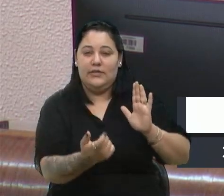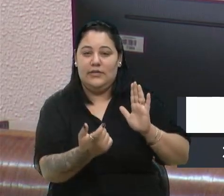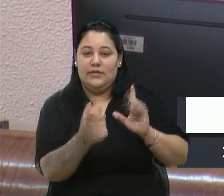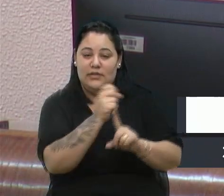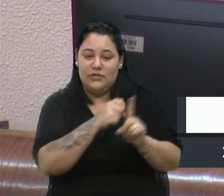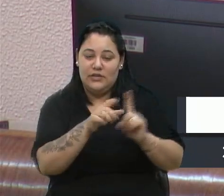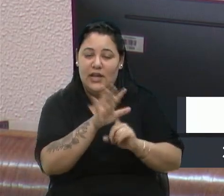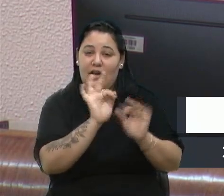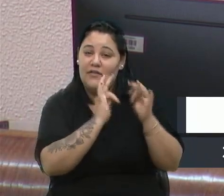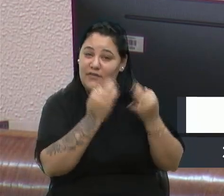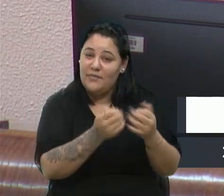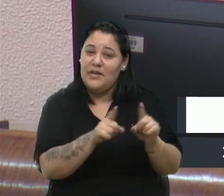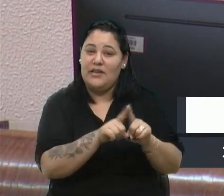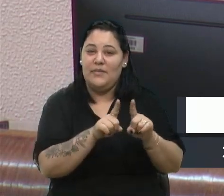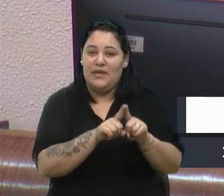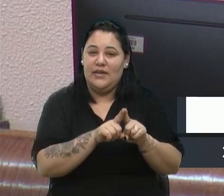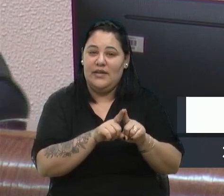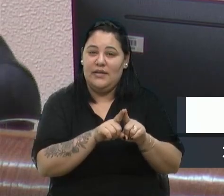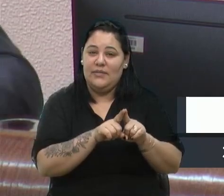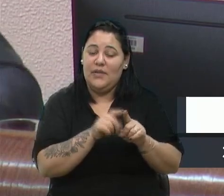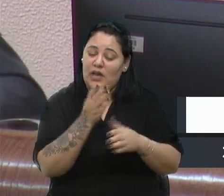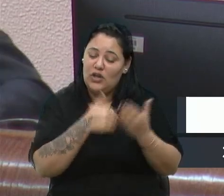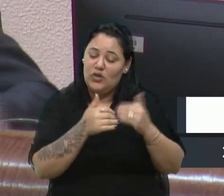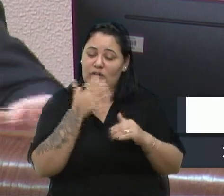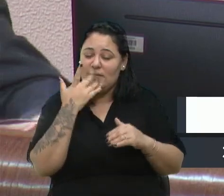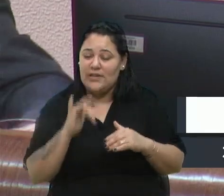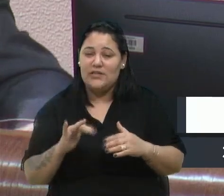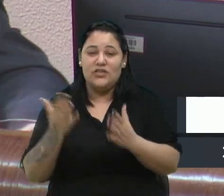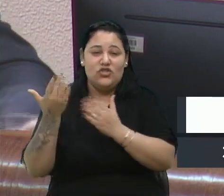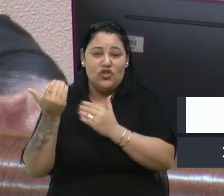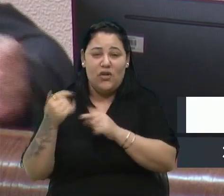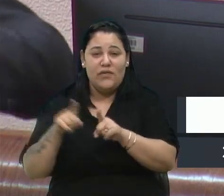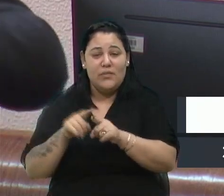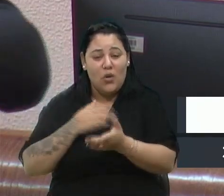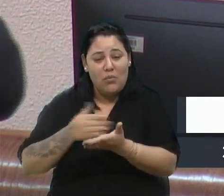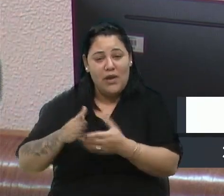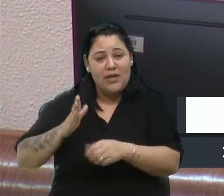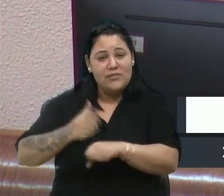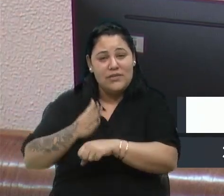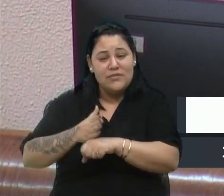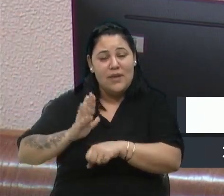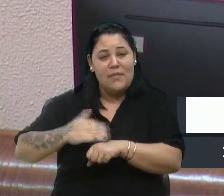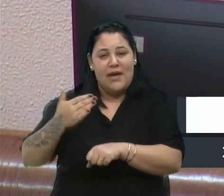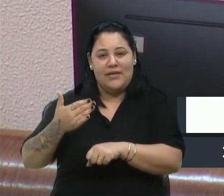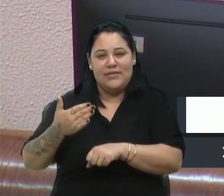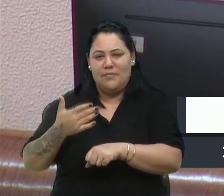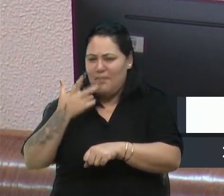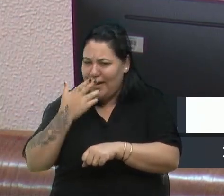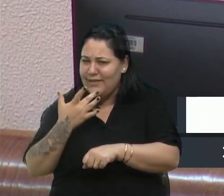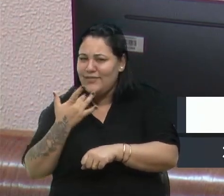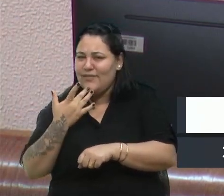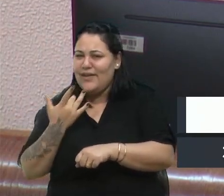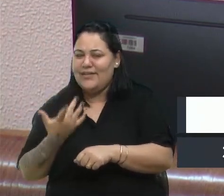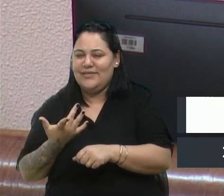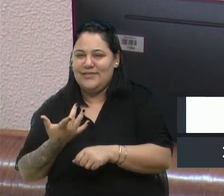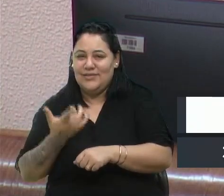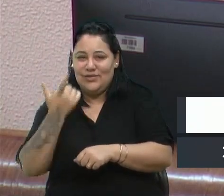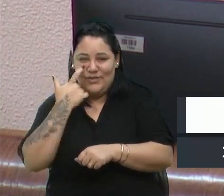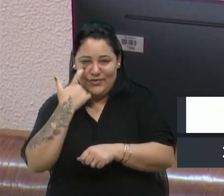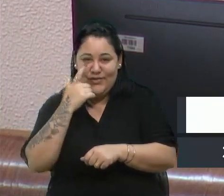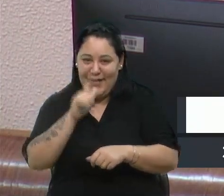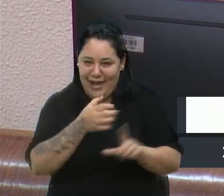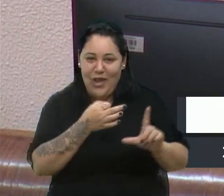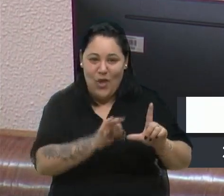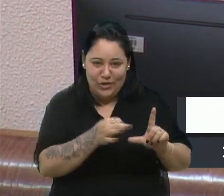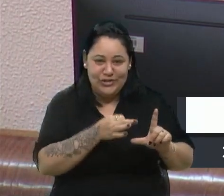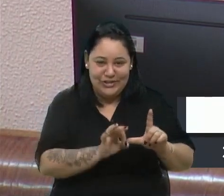famílias, para que essas crianças, esses jovens, participem. E parece fácil. A senhora viu a logística que a